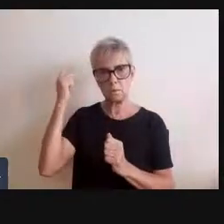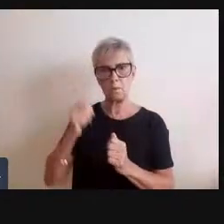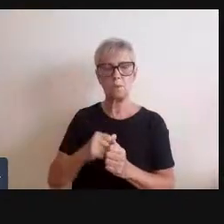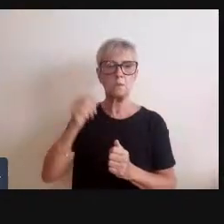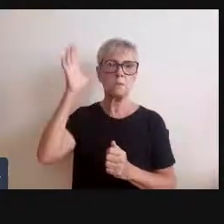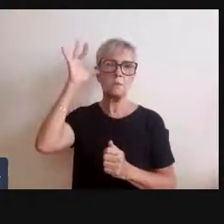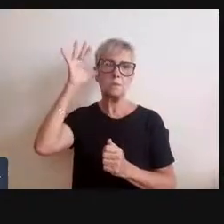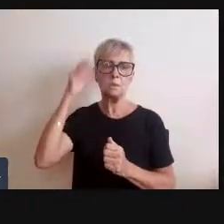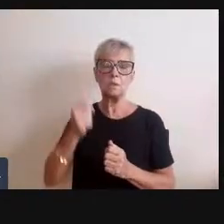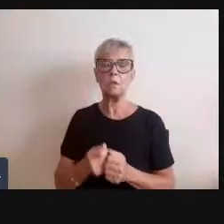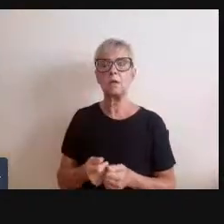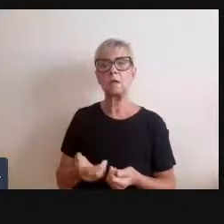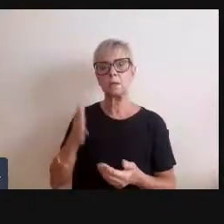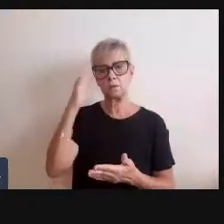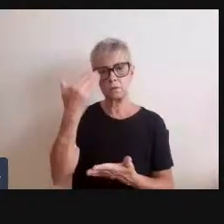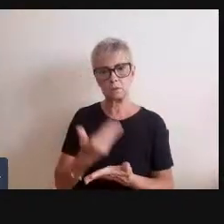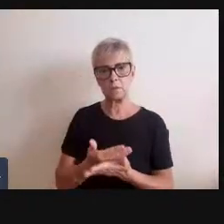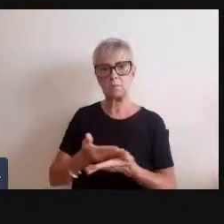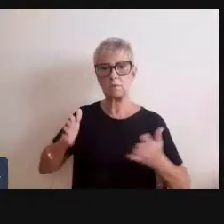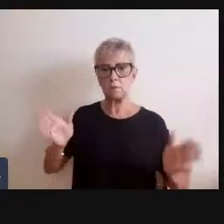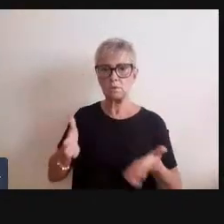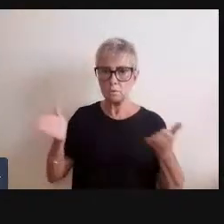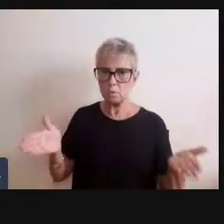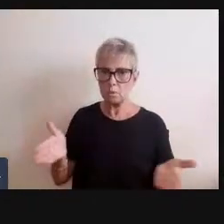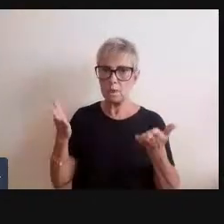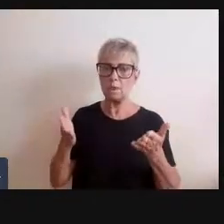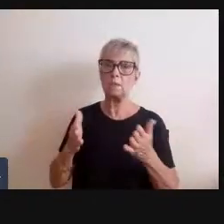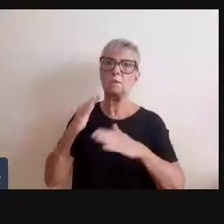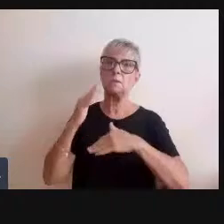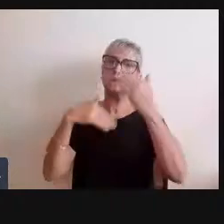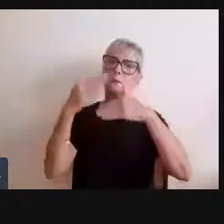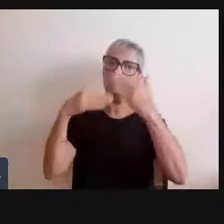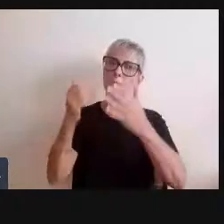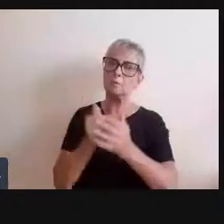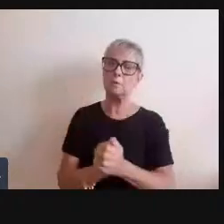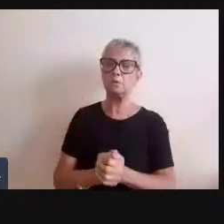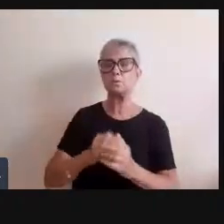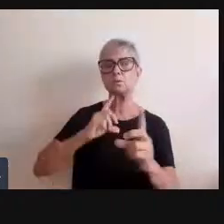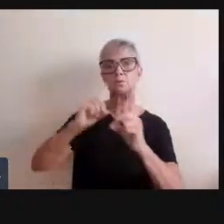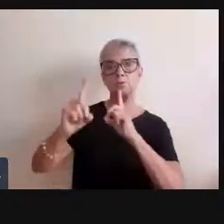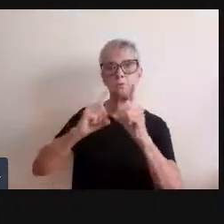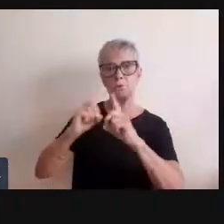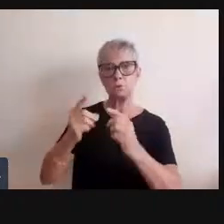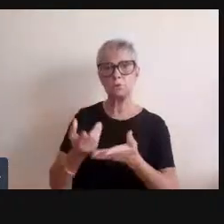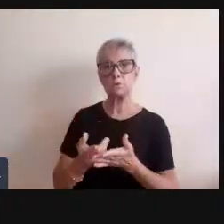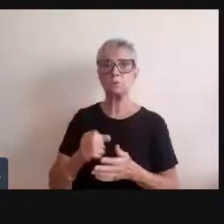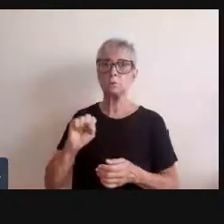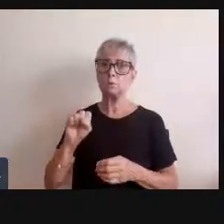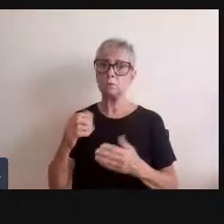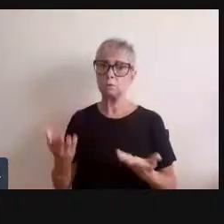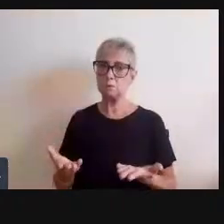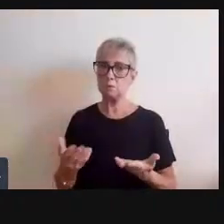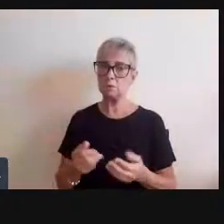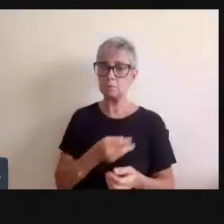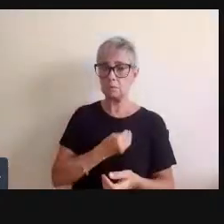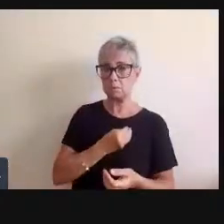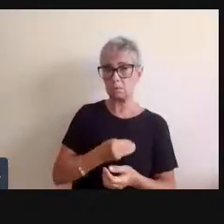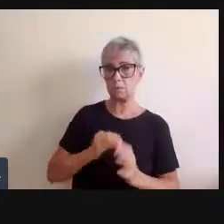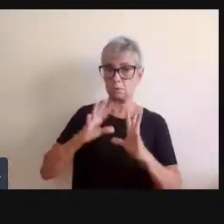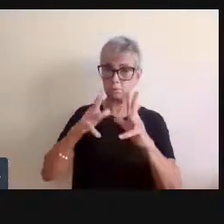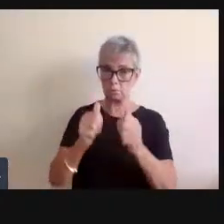instigar, estimular a construção de um diálogo. Esperamos a participação de vocês